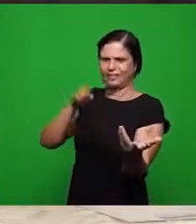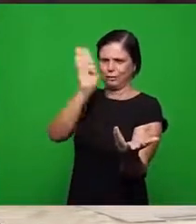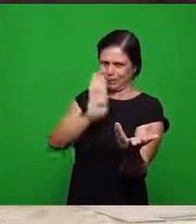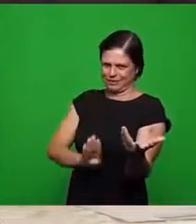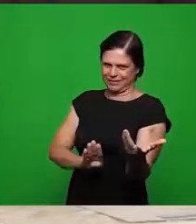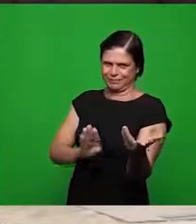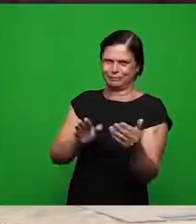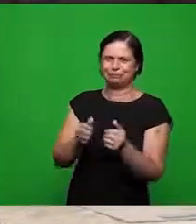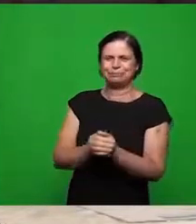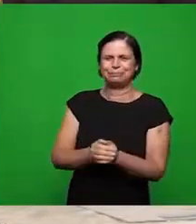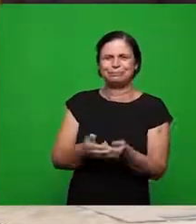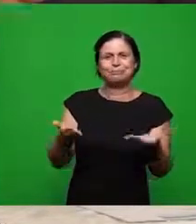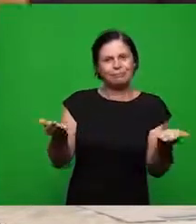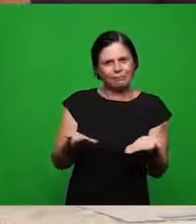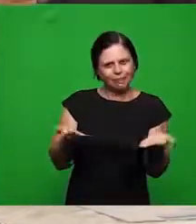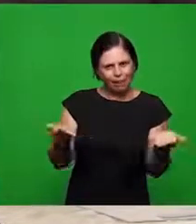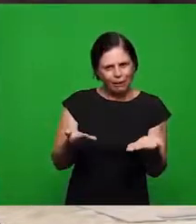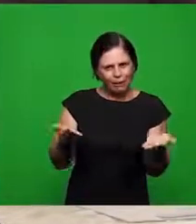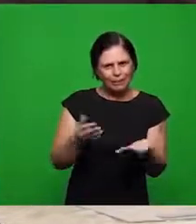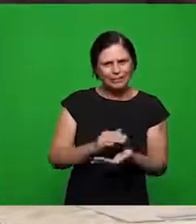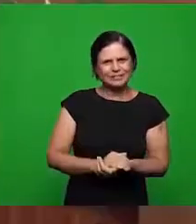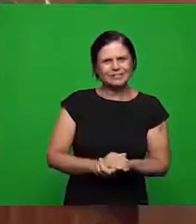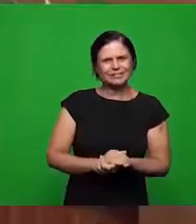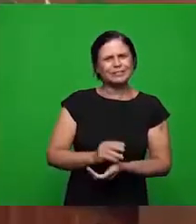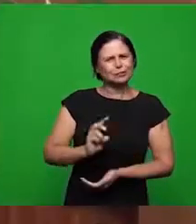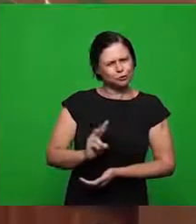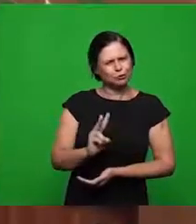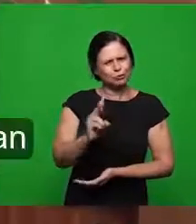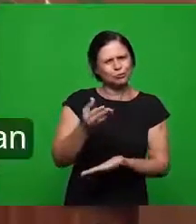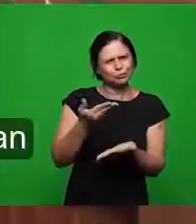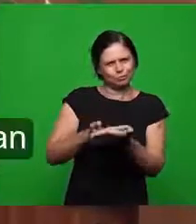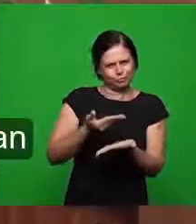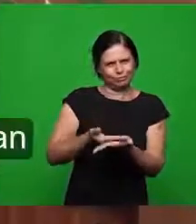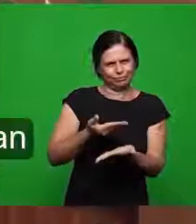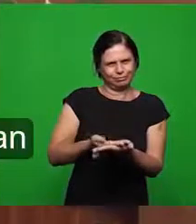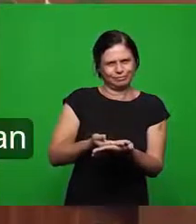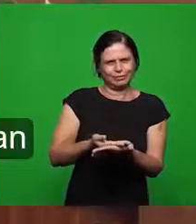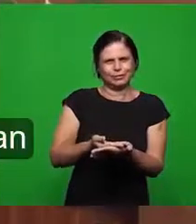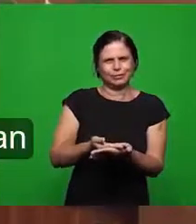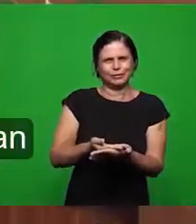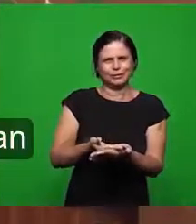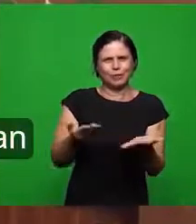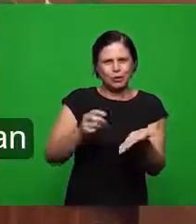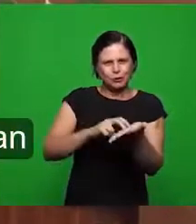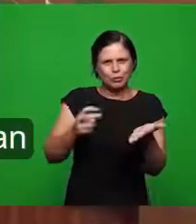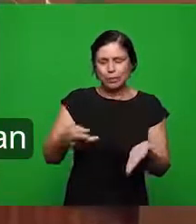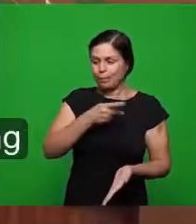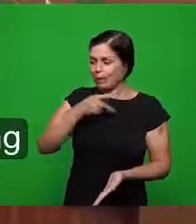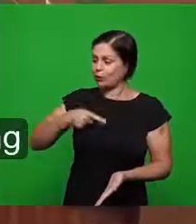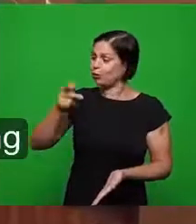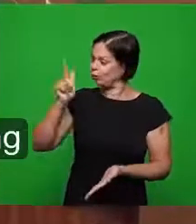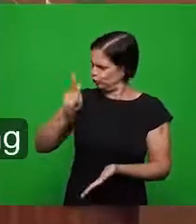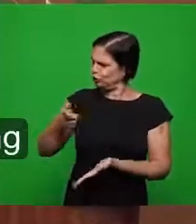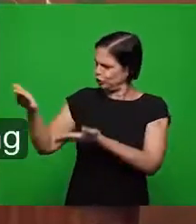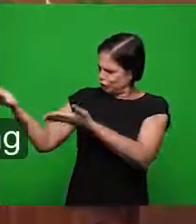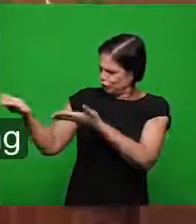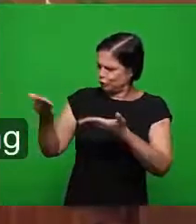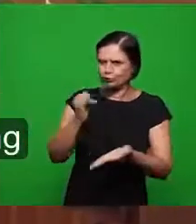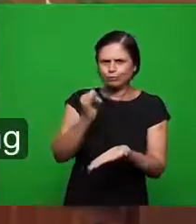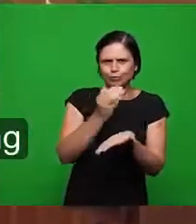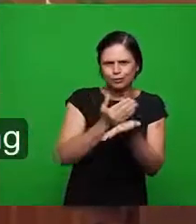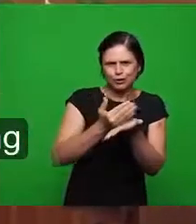e agora dando continuidade ao nosso estudo desta manhã o Pastor Gil Douti vai dar uma introdução